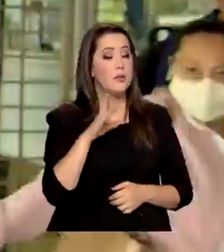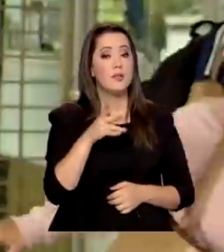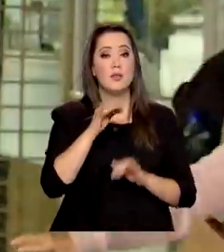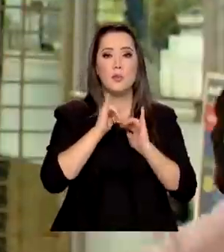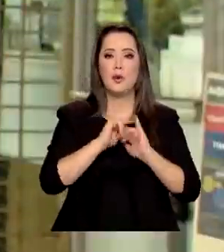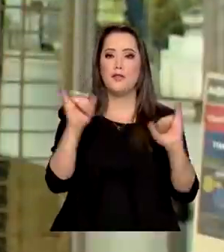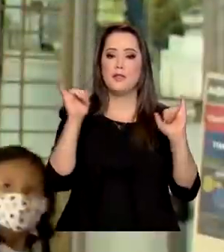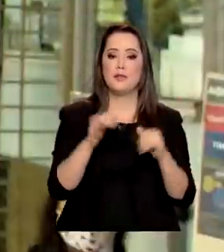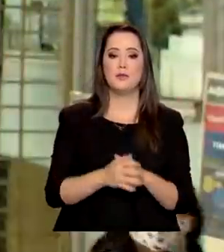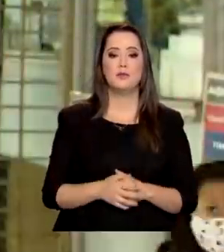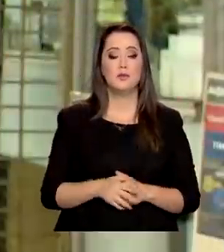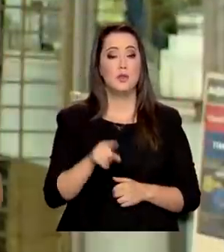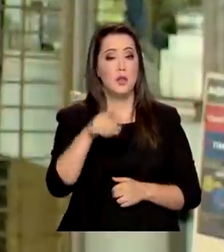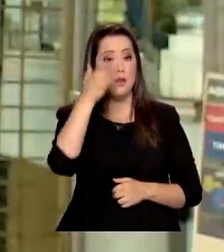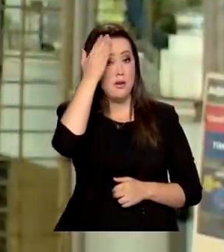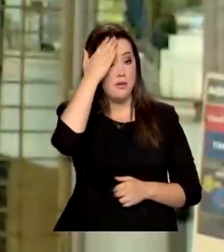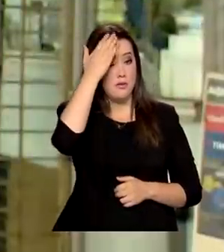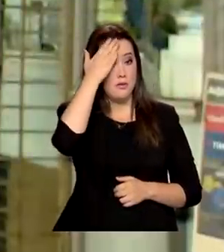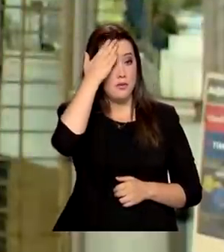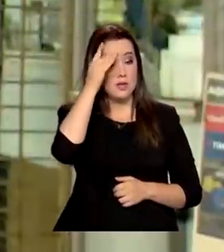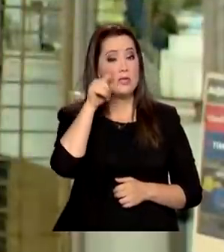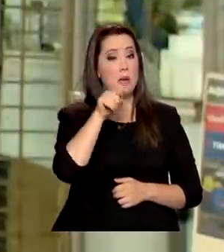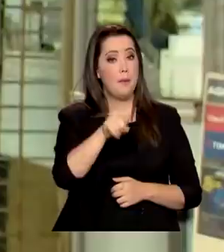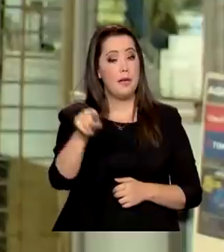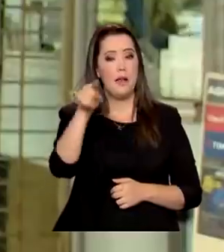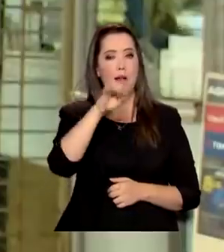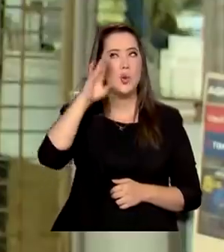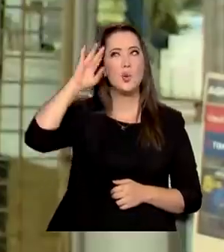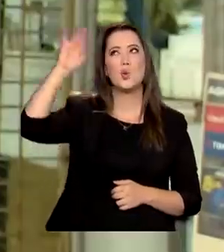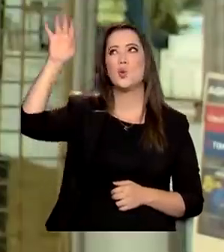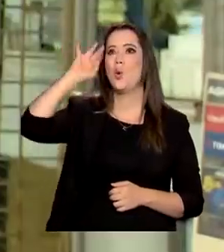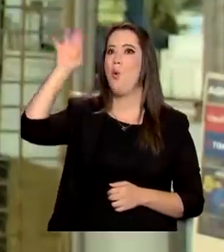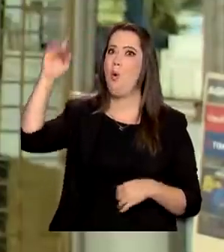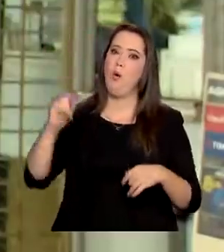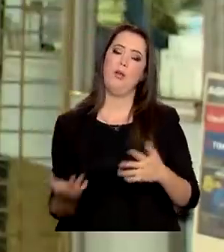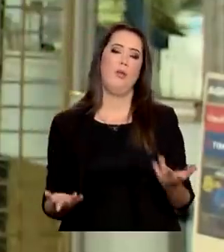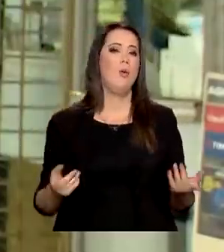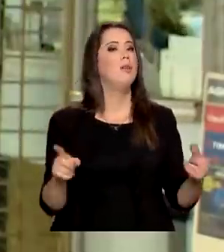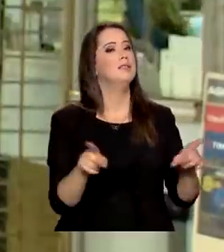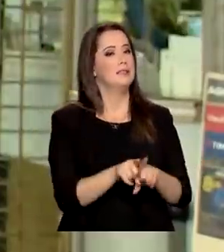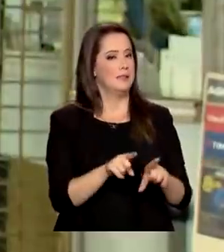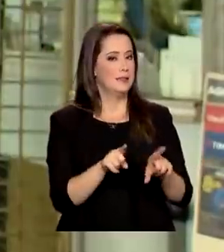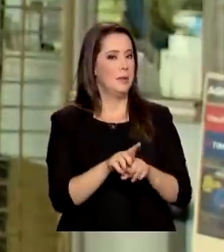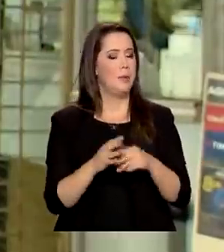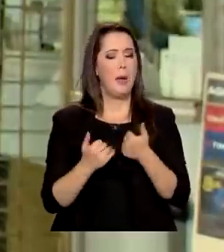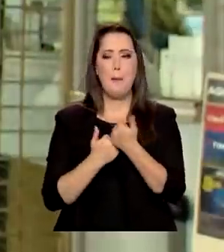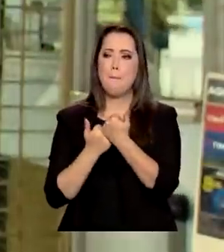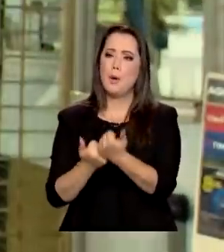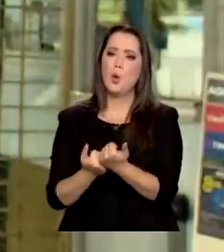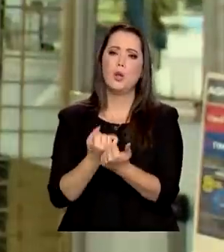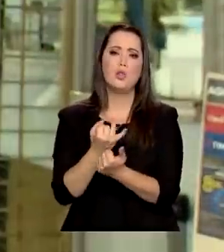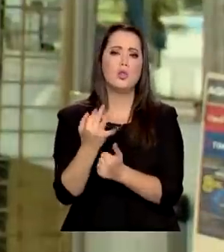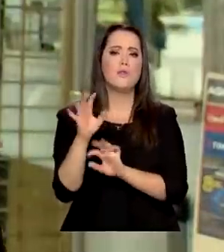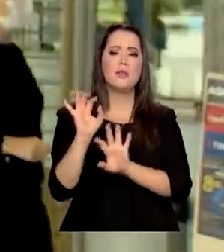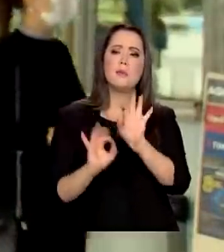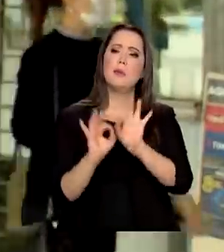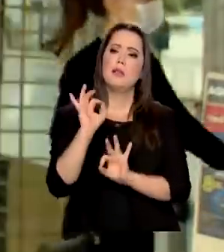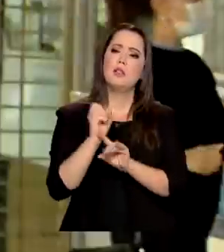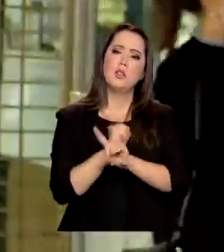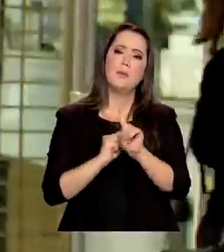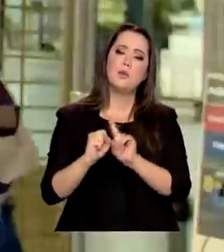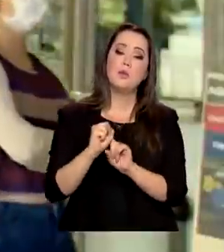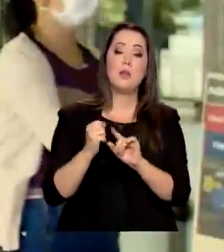respeito da Mega Sena. Você sabia que além dela ser o sonho de várias pessoas, ela também ajuda em vários projetos